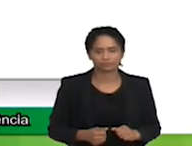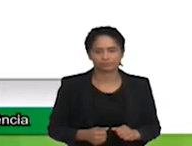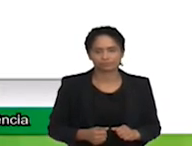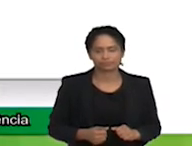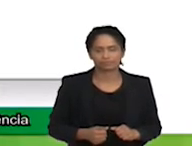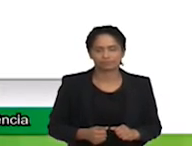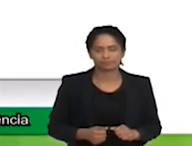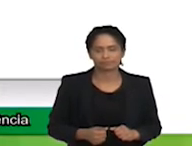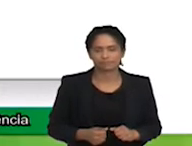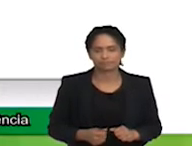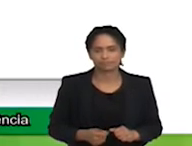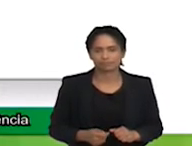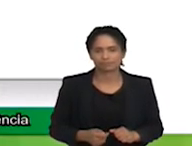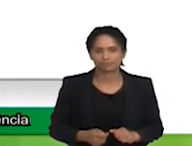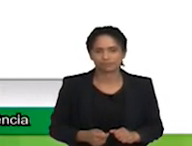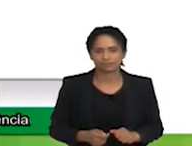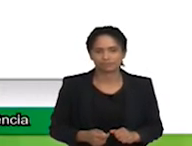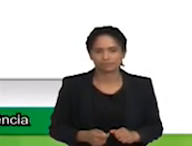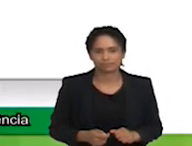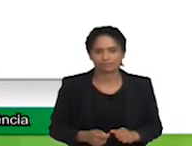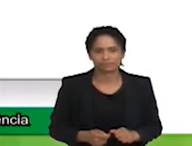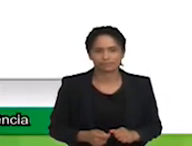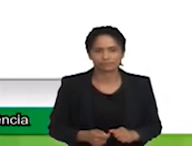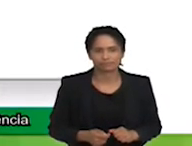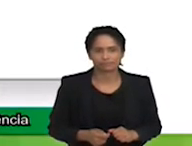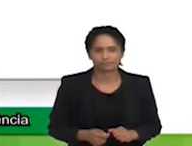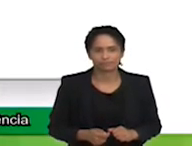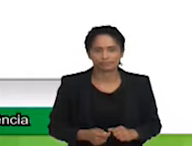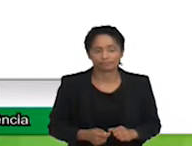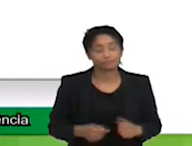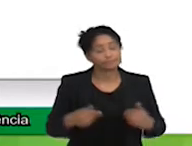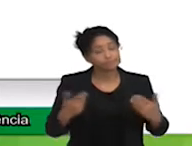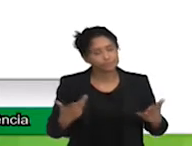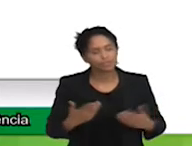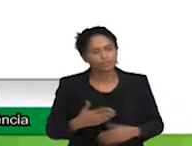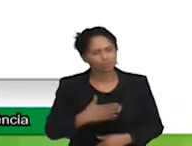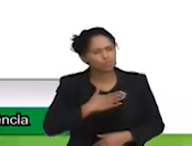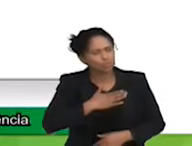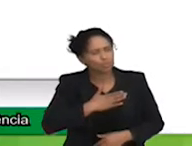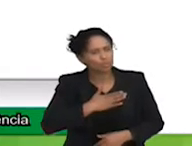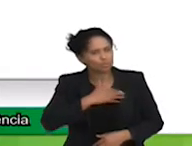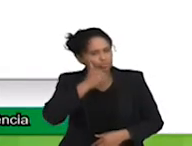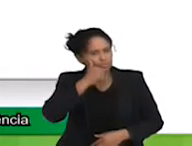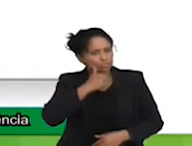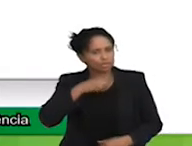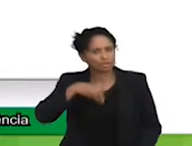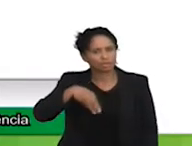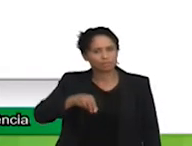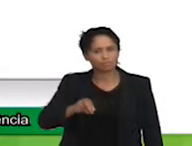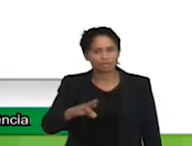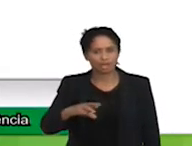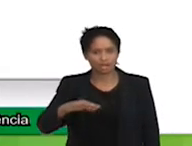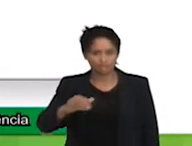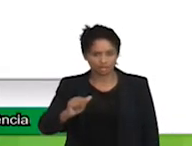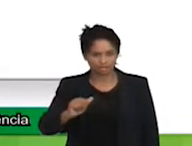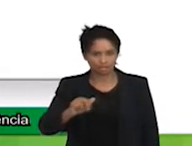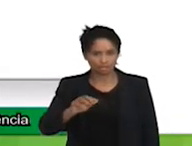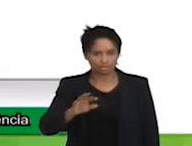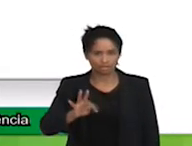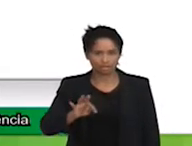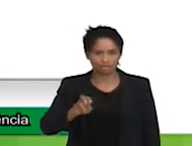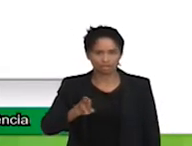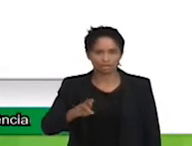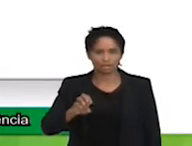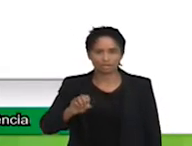eu gosto muito da... Aliás, ela é referência no Brasil hoje da Maria Tereza Mantuan. E aí ela fala